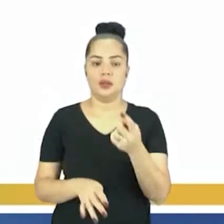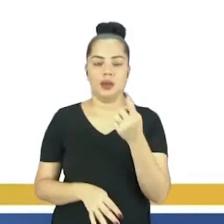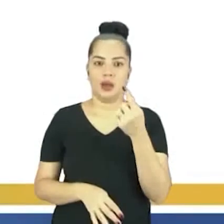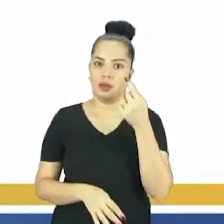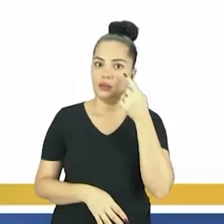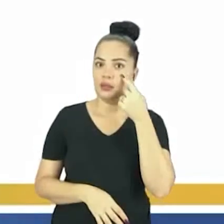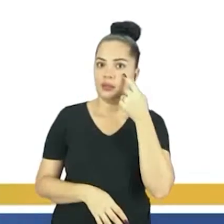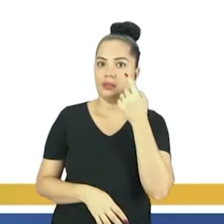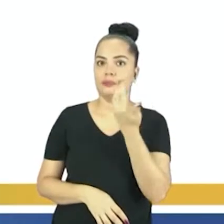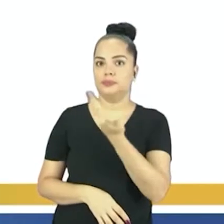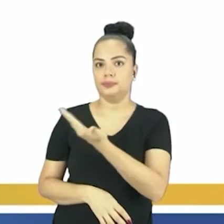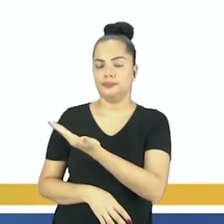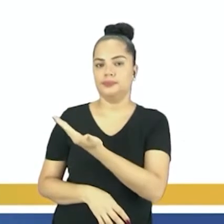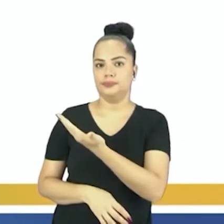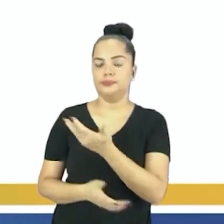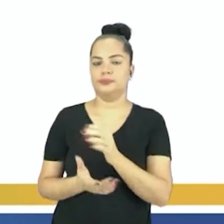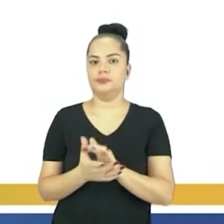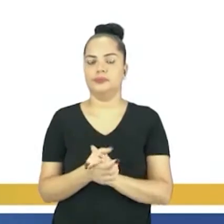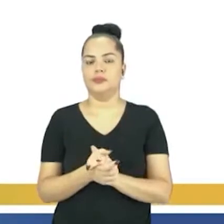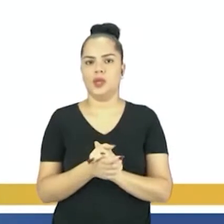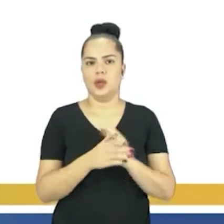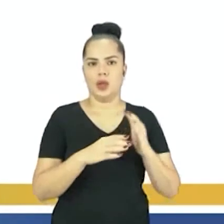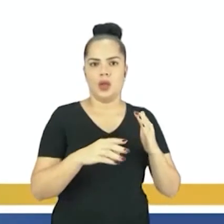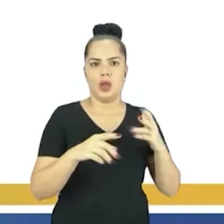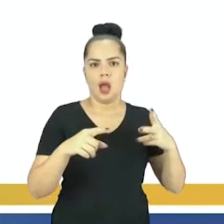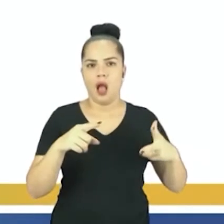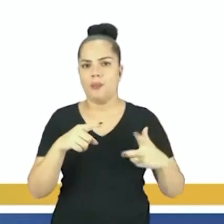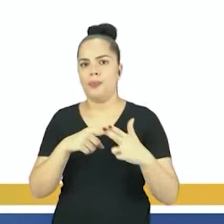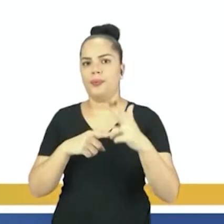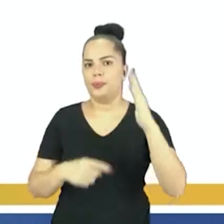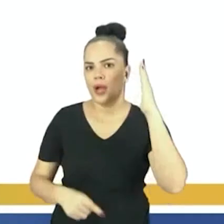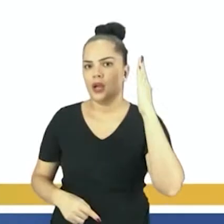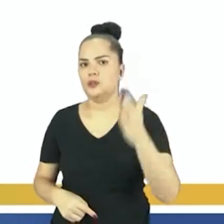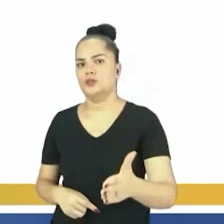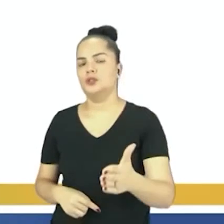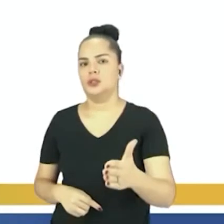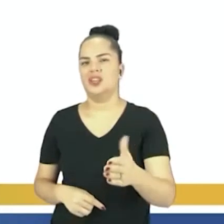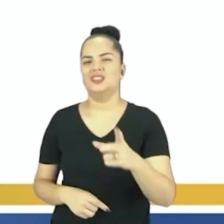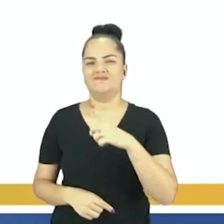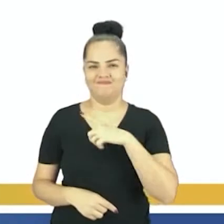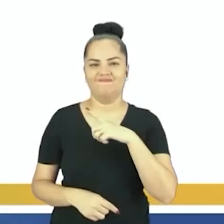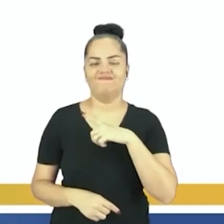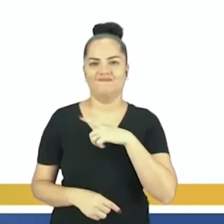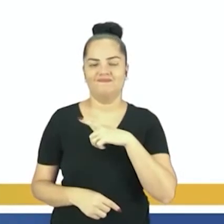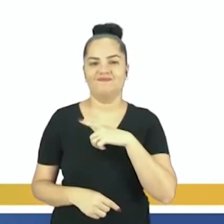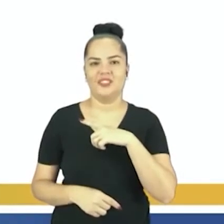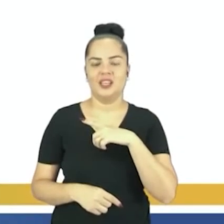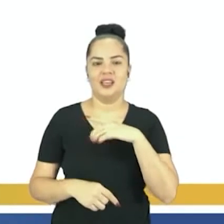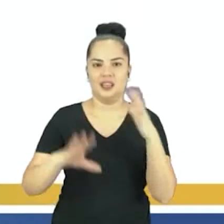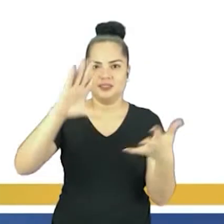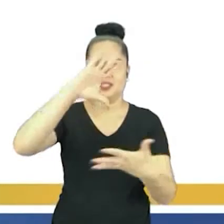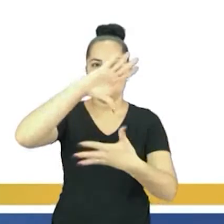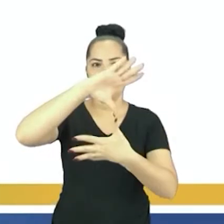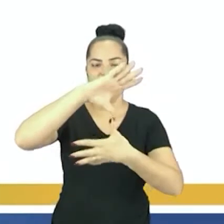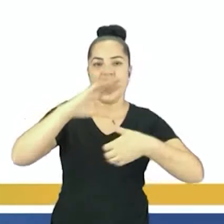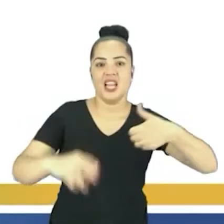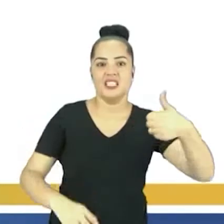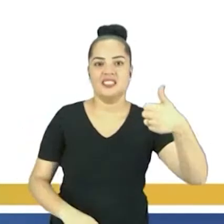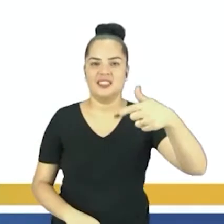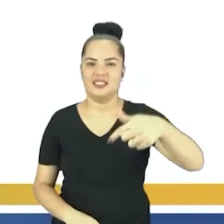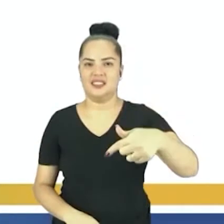intervenções diretas, América Latina sofreu 17, esse que está de vermelho, e